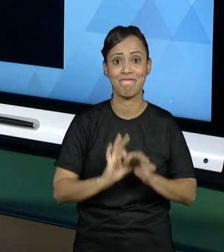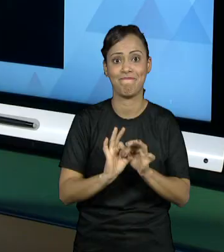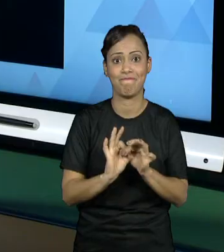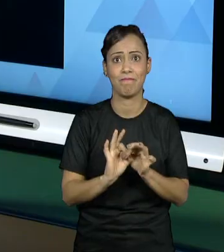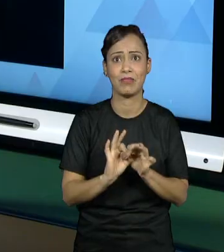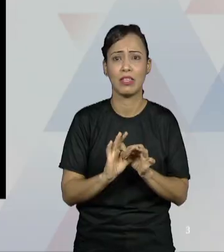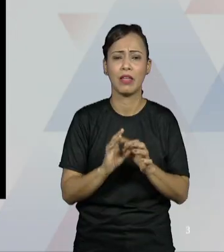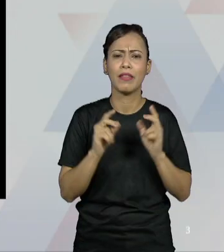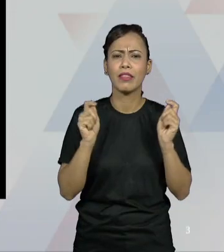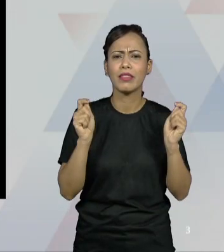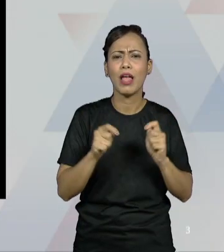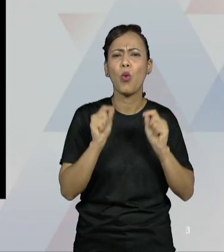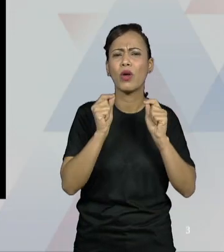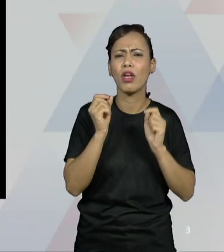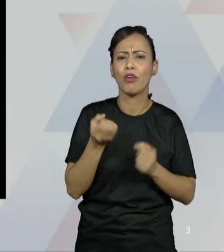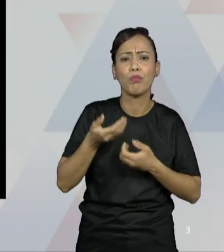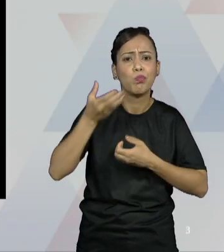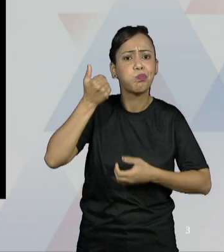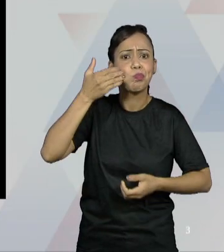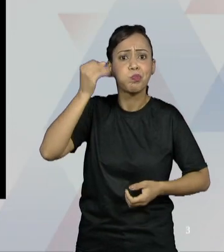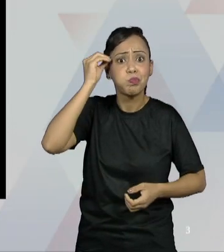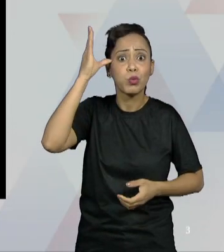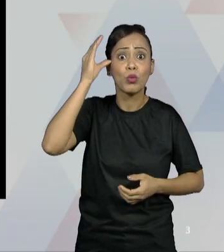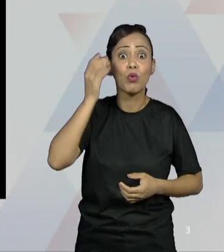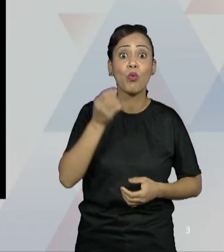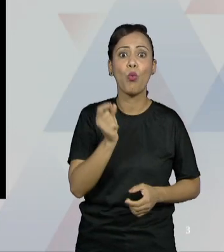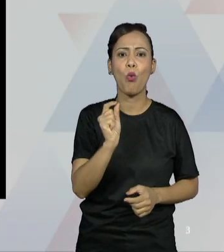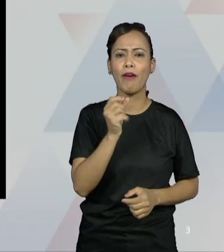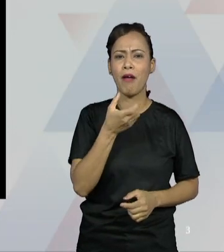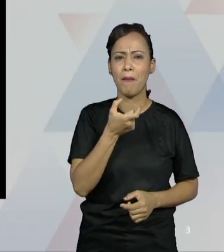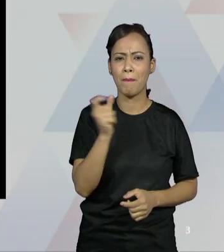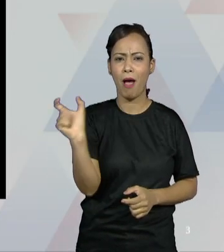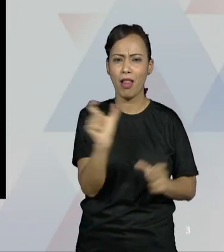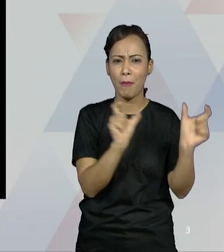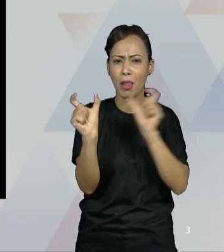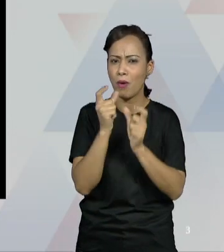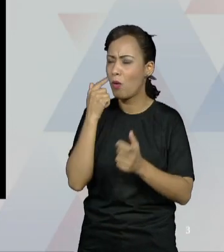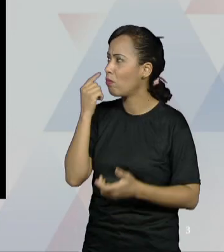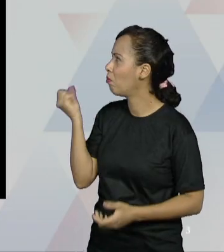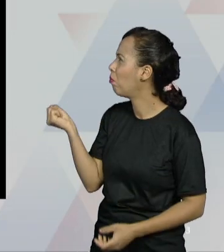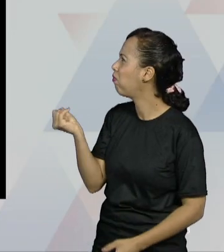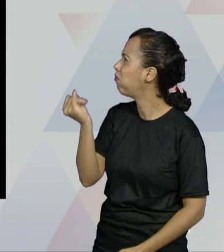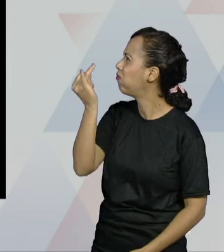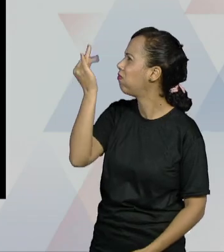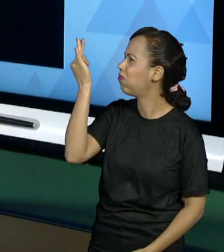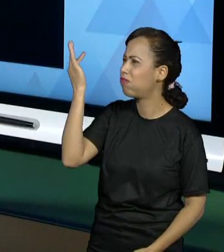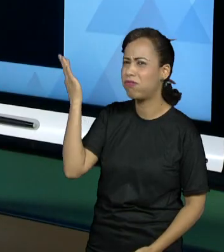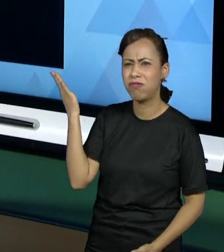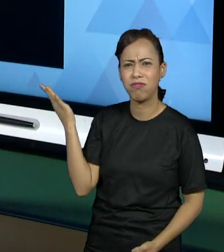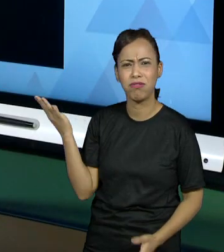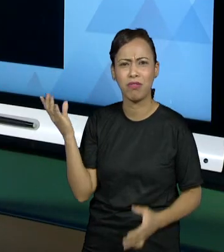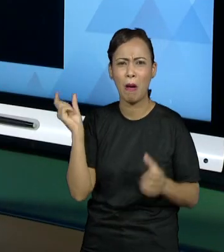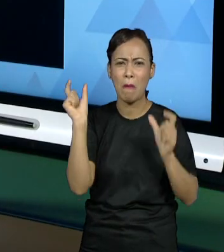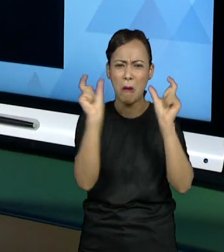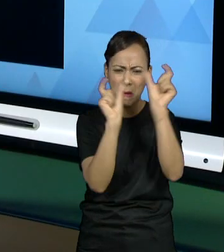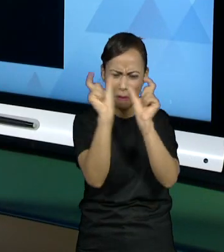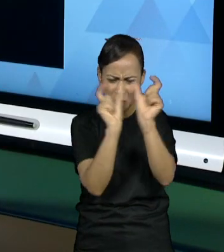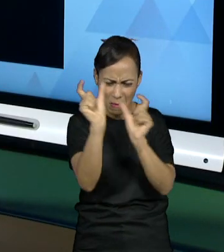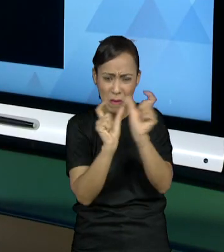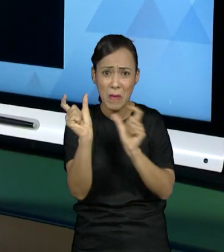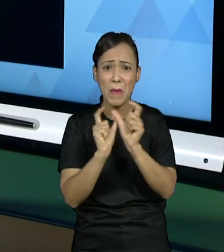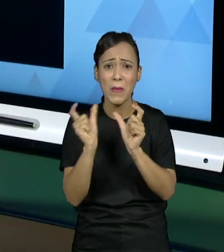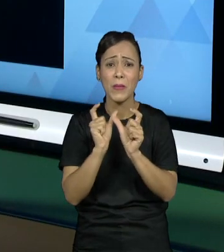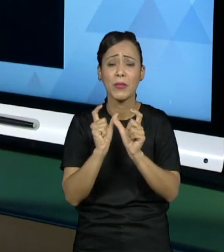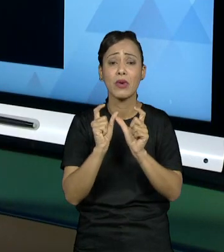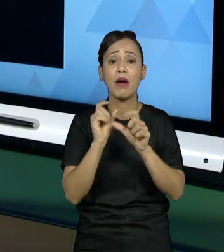conhecimento, com várias palavras, que representam as disciplinas que você cursou durante todo o